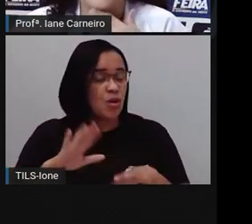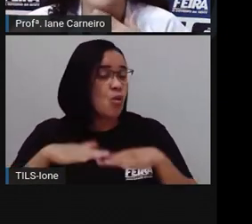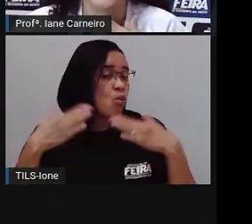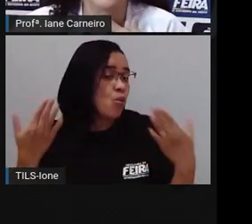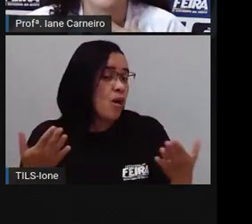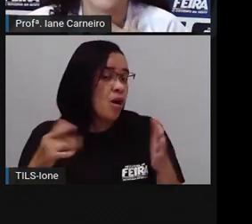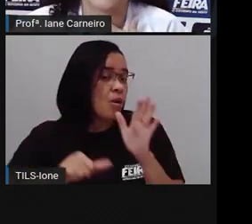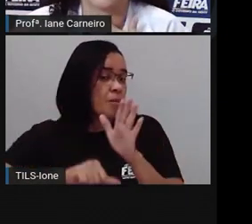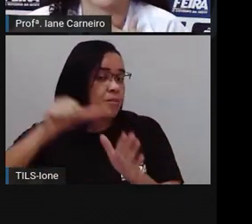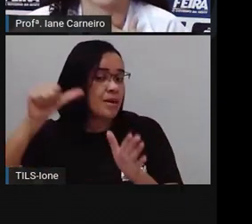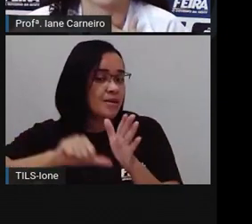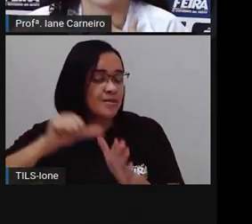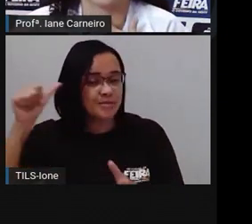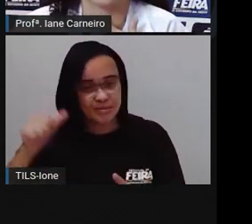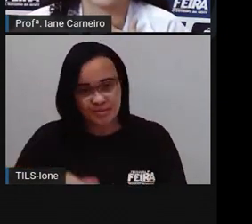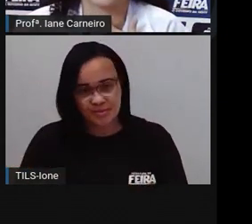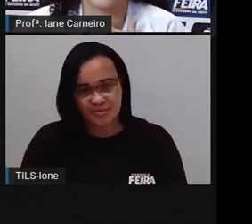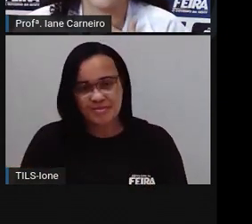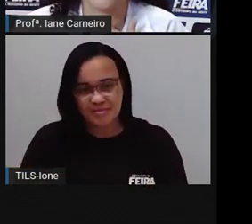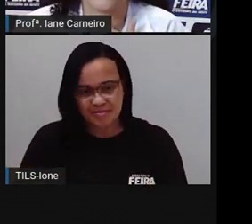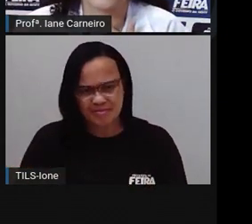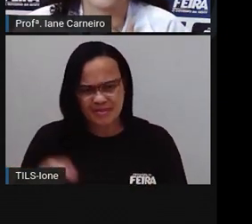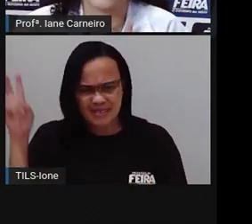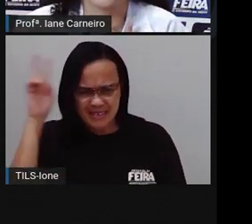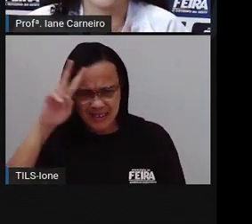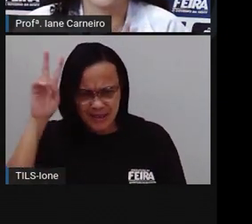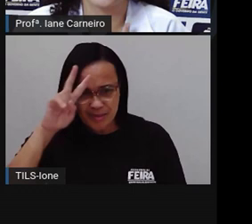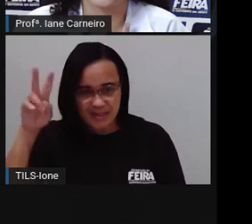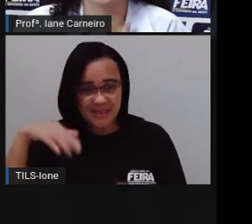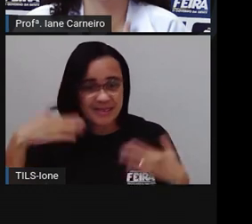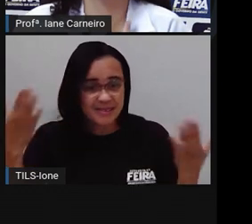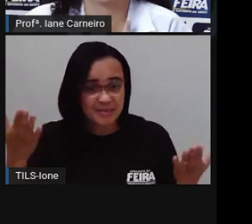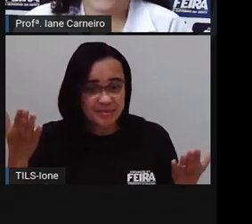lá no início do poema? Vocês lembram qual é o primeiro?